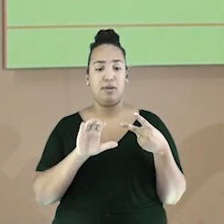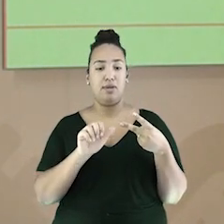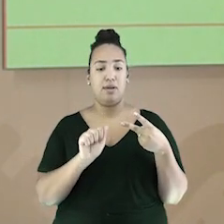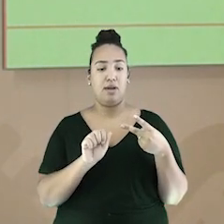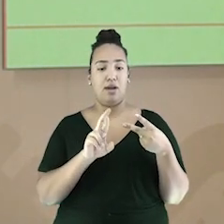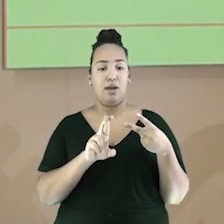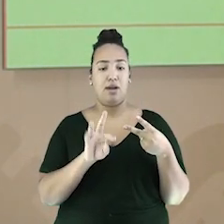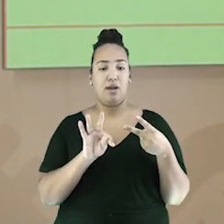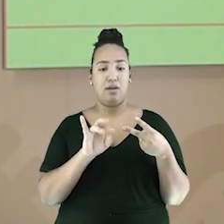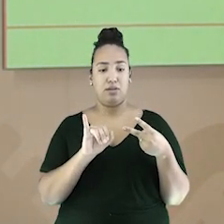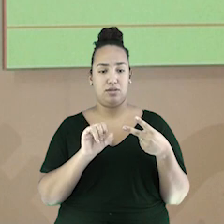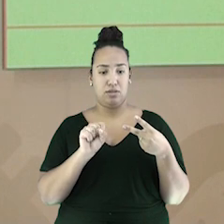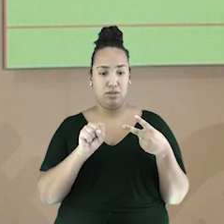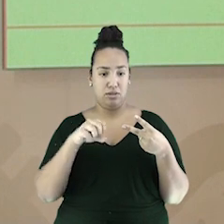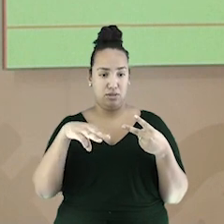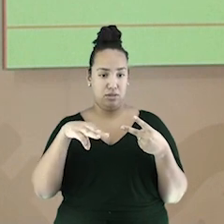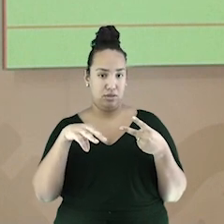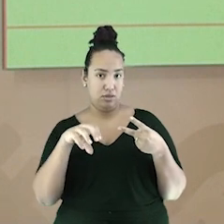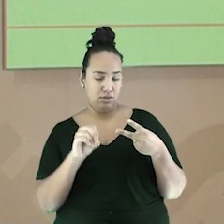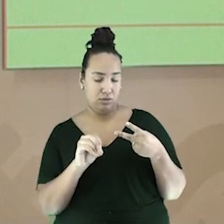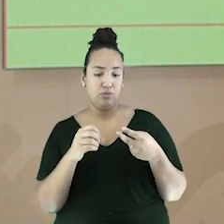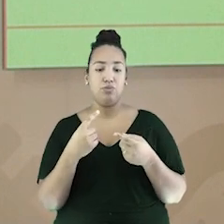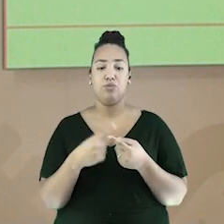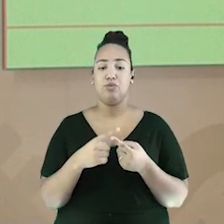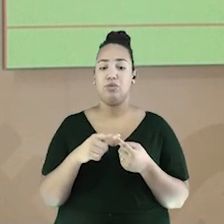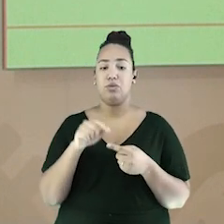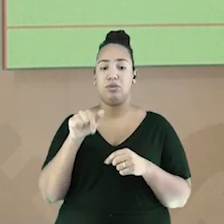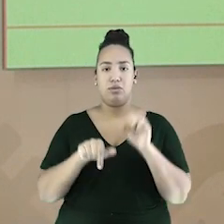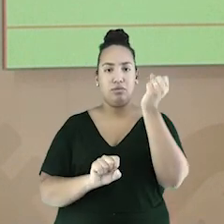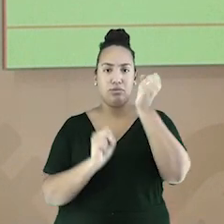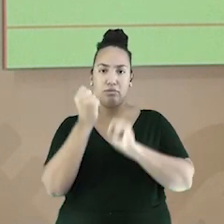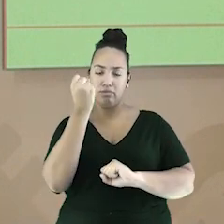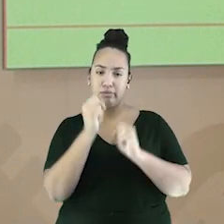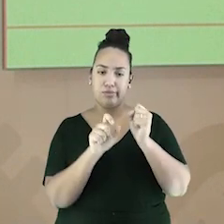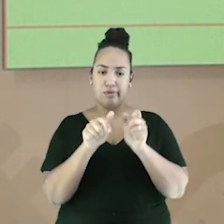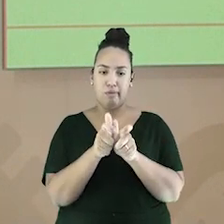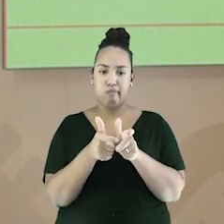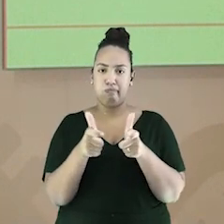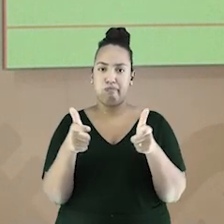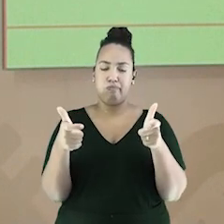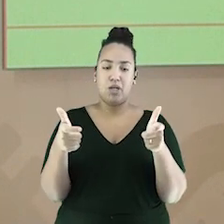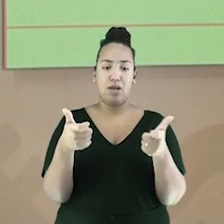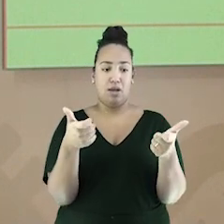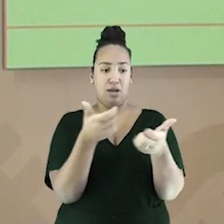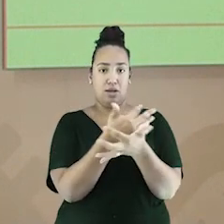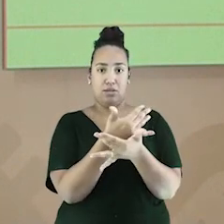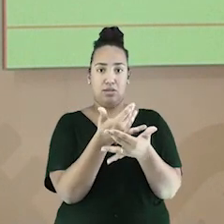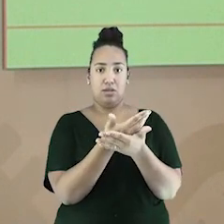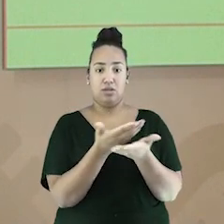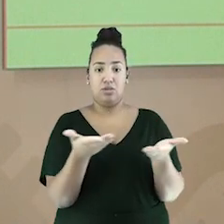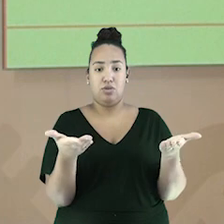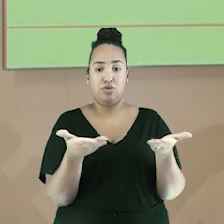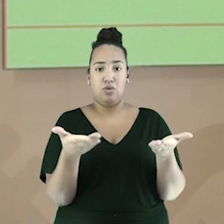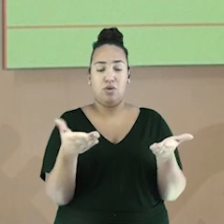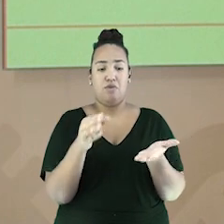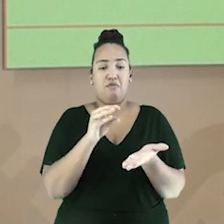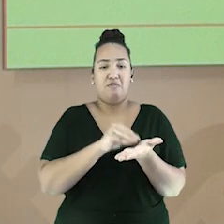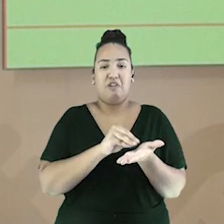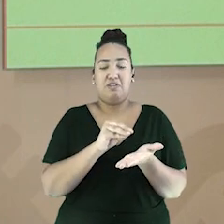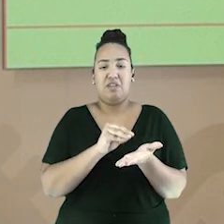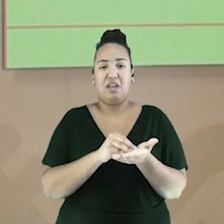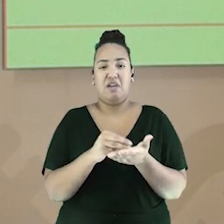setor industrial, transformou as cidades em um espaço onde a falta de higiene, as doenças e a rotina de trabalho